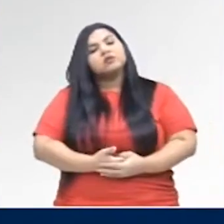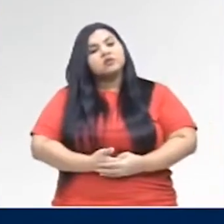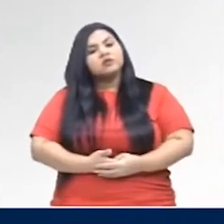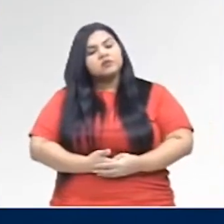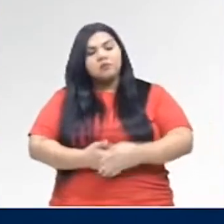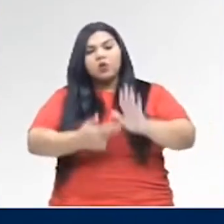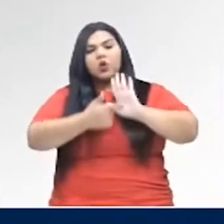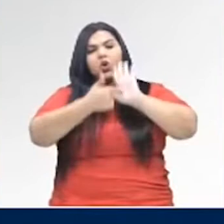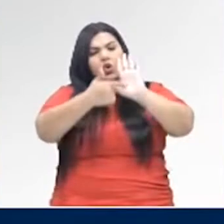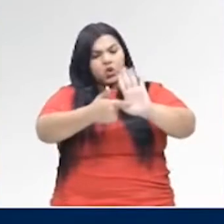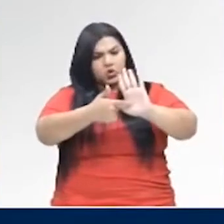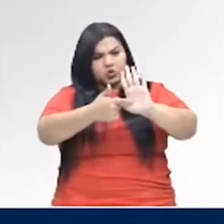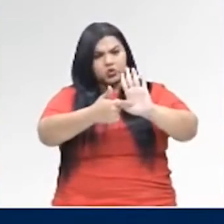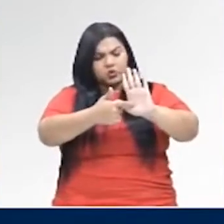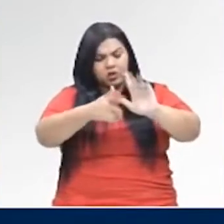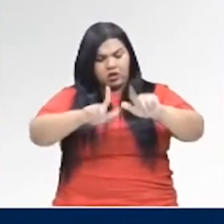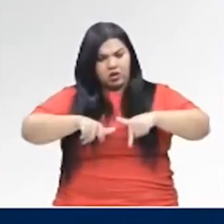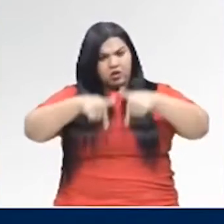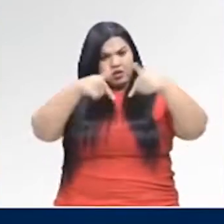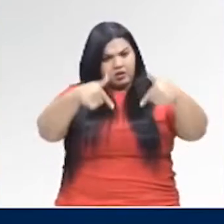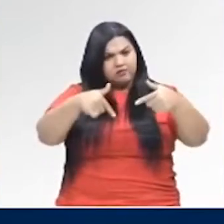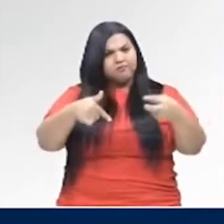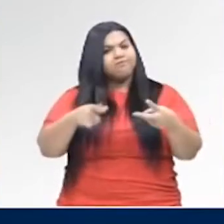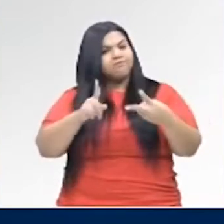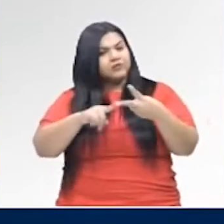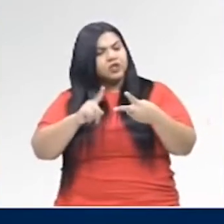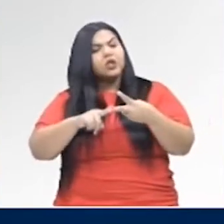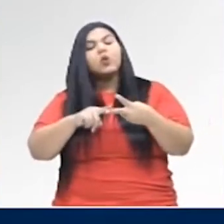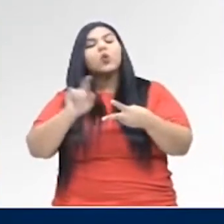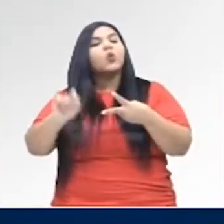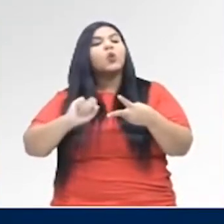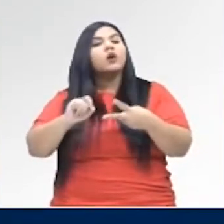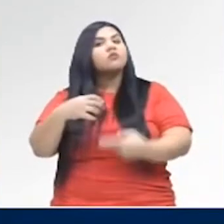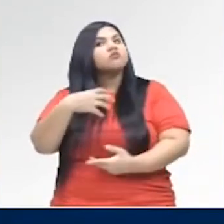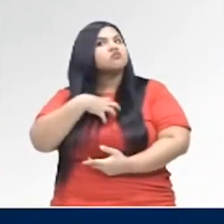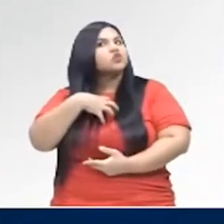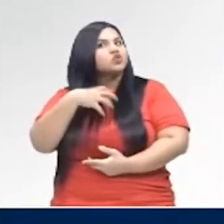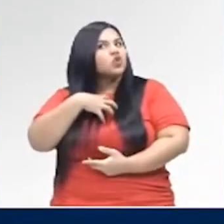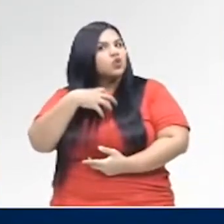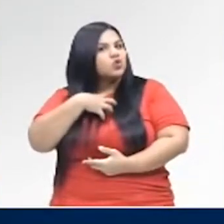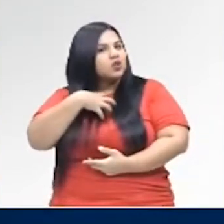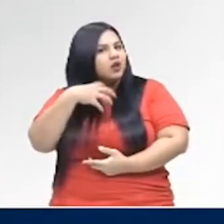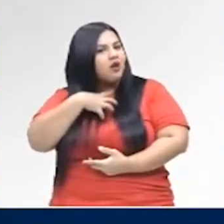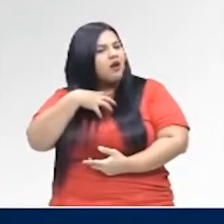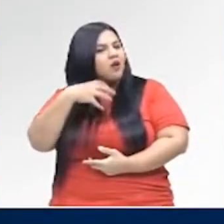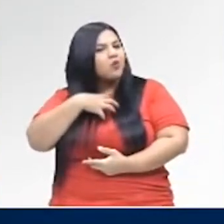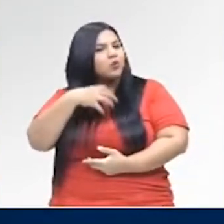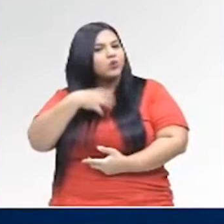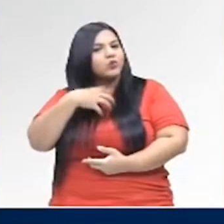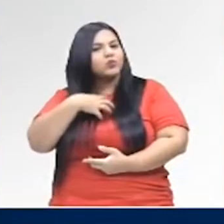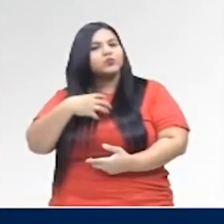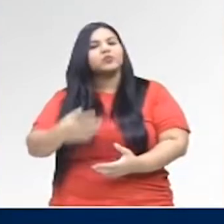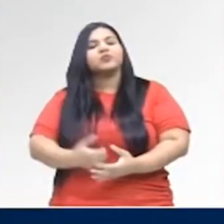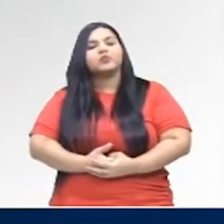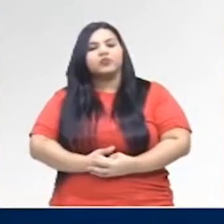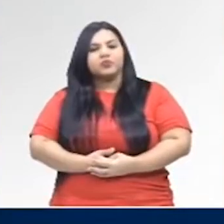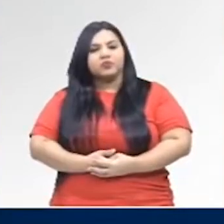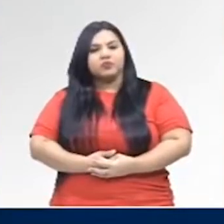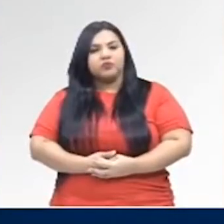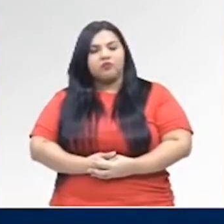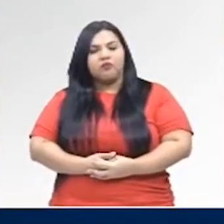indicam ação, estado, estado aqui não é o estado da federação, conforme já explicamos pra você, é uma